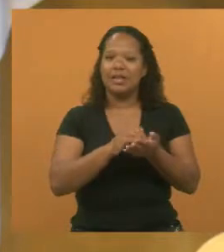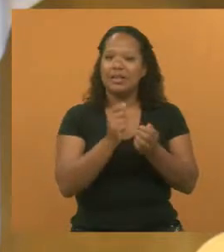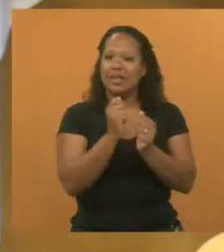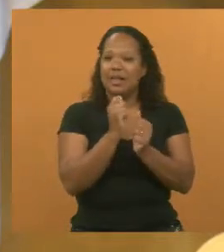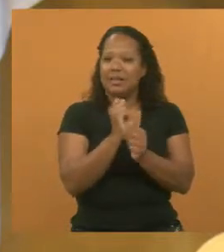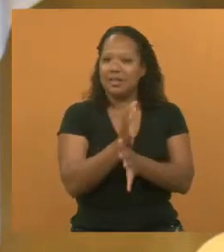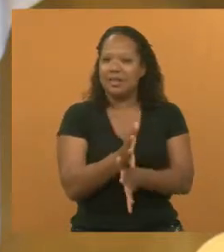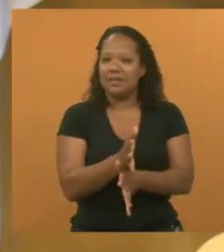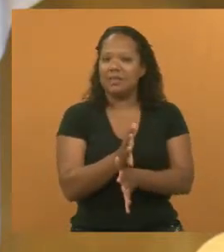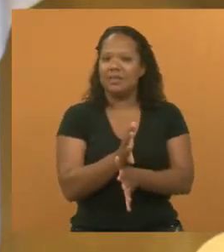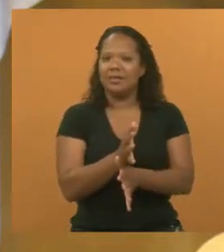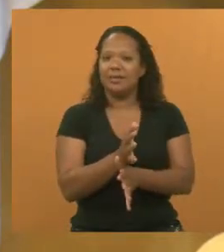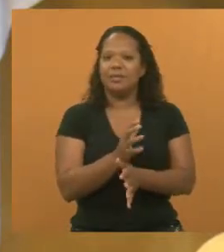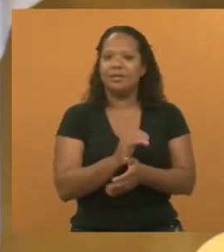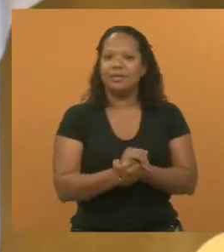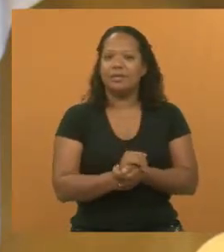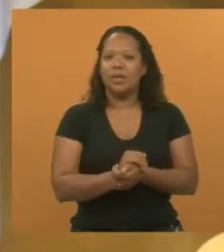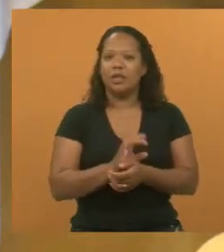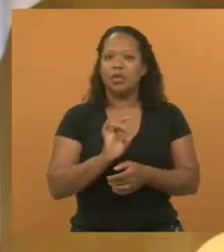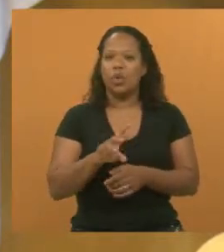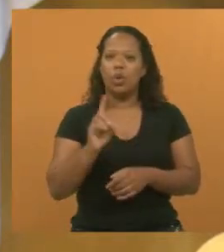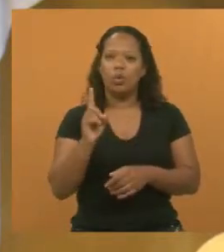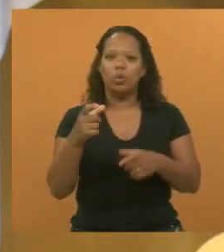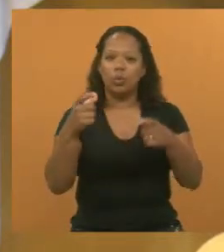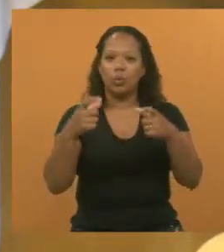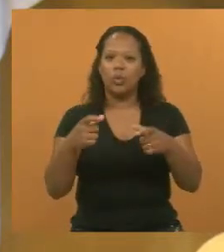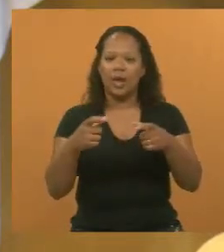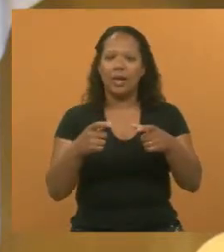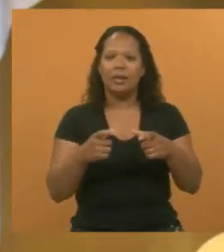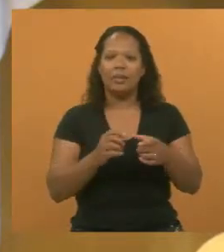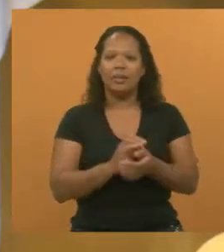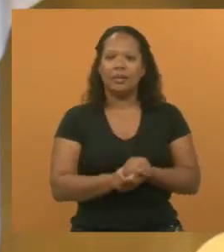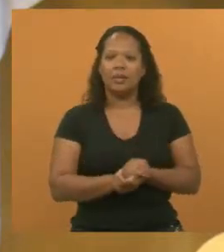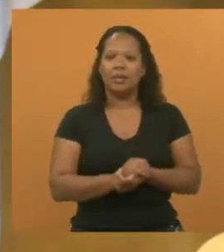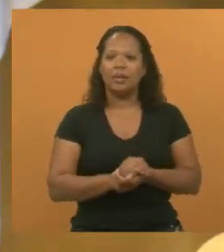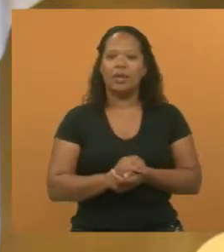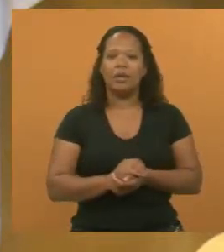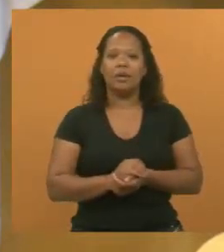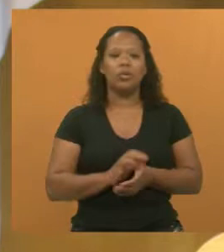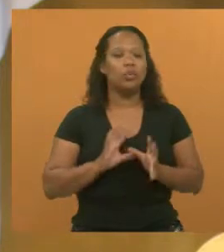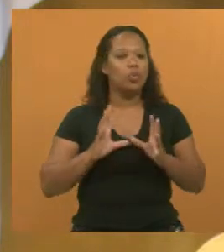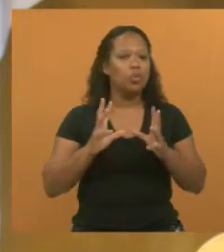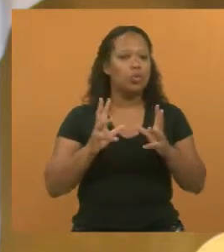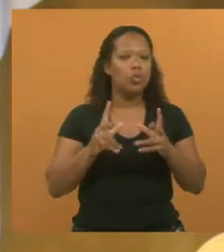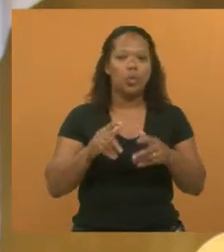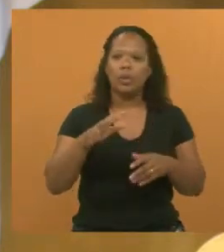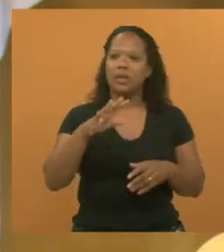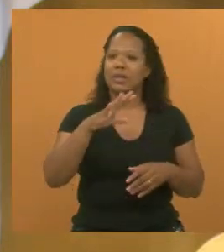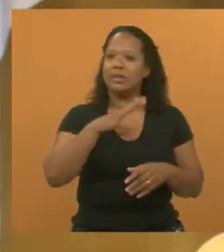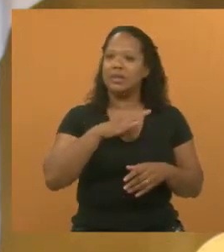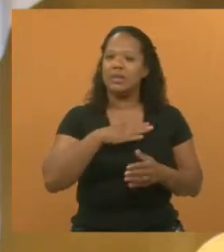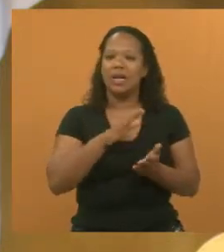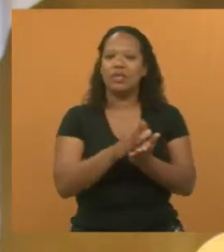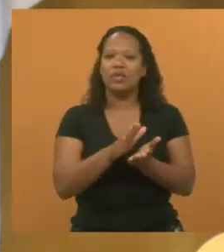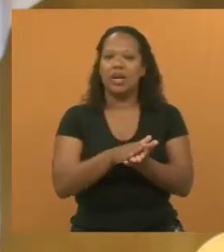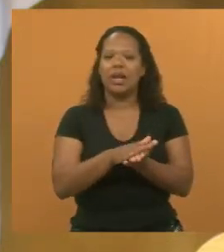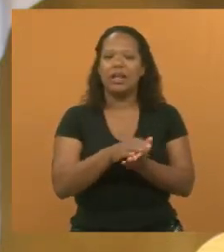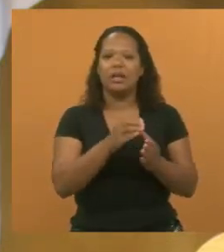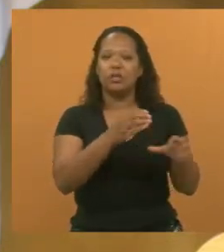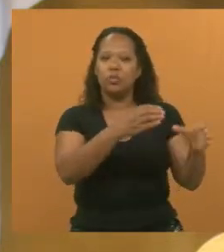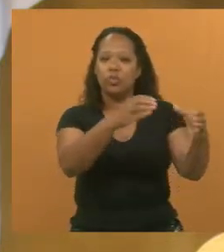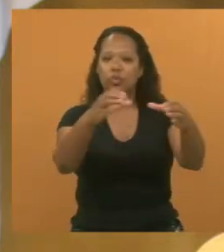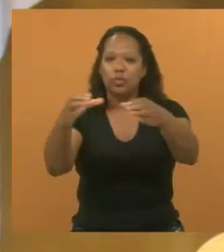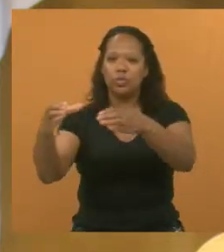deixasse de ser apenas de uma unidade, passasse a ser do município de Jacareí. Somos o